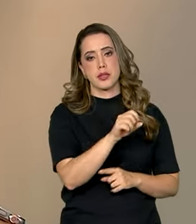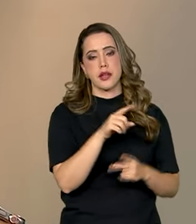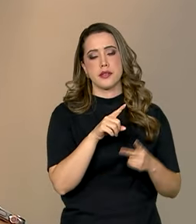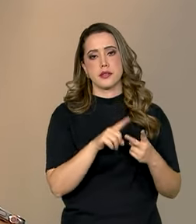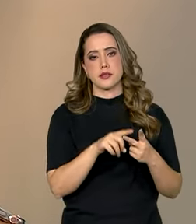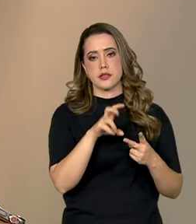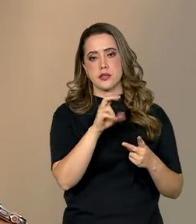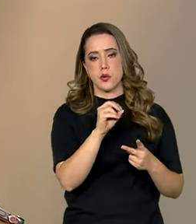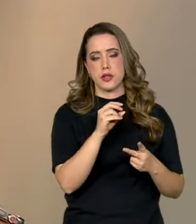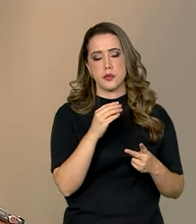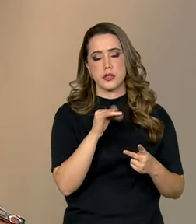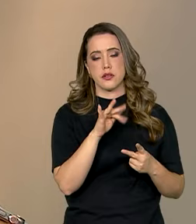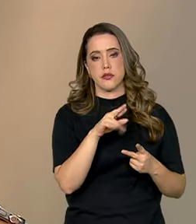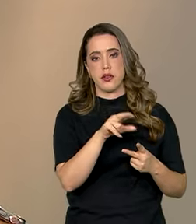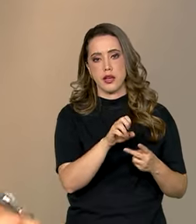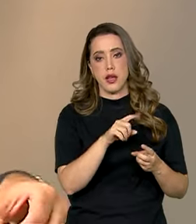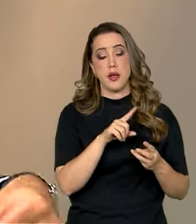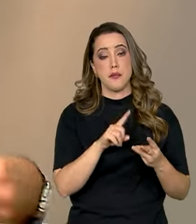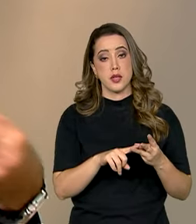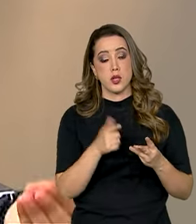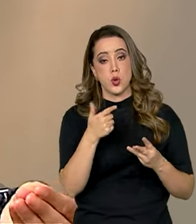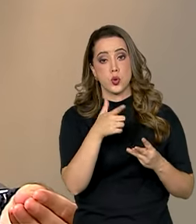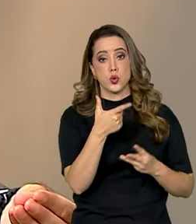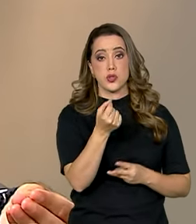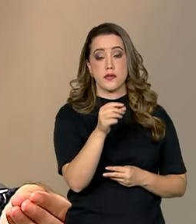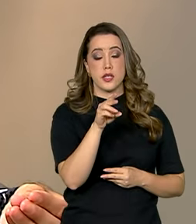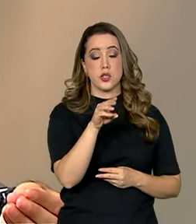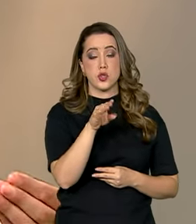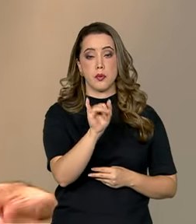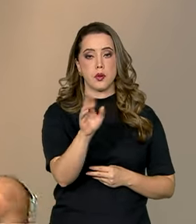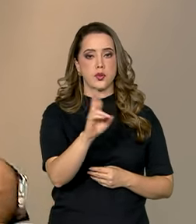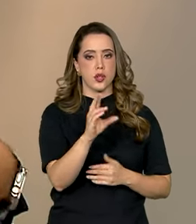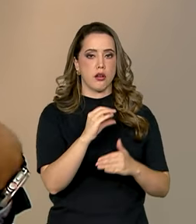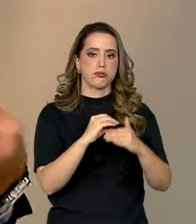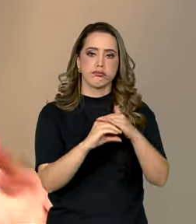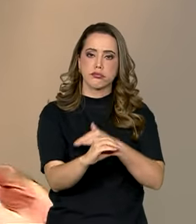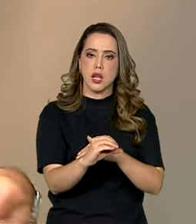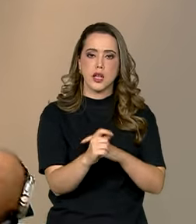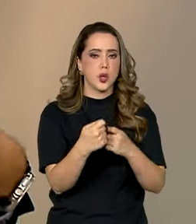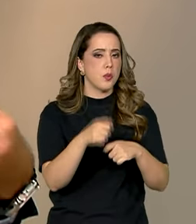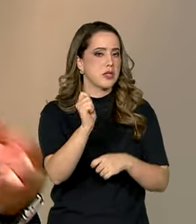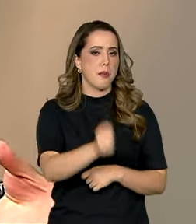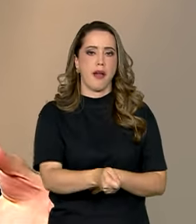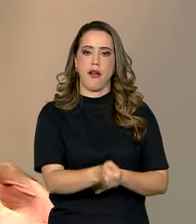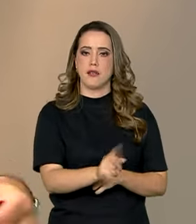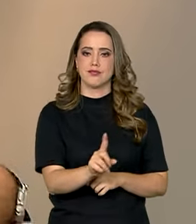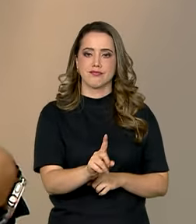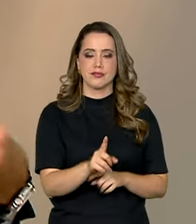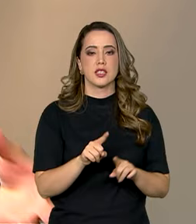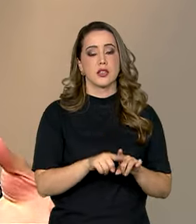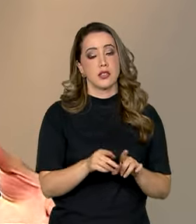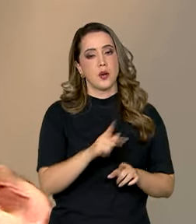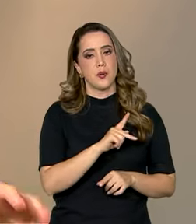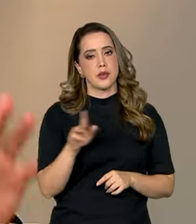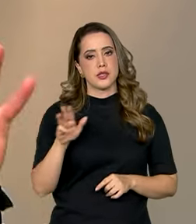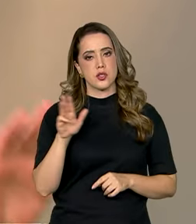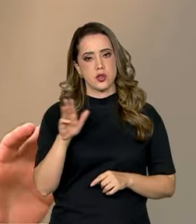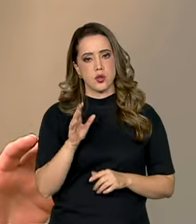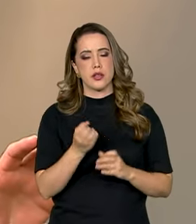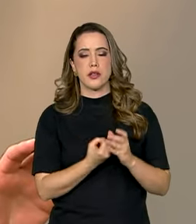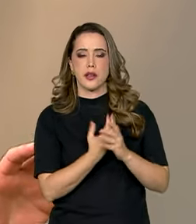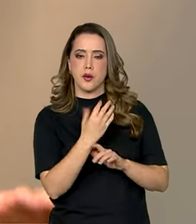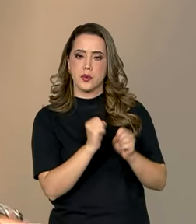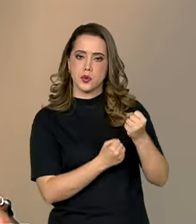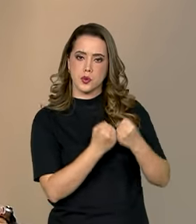não reembolsáveis que vão ser operados pela FINEP. Ou seja, o governo do presidente Lula querendo uma indústria moderna, inovadora, que ganhe mercado. Então,